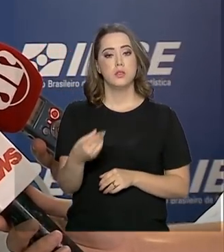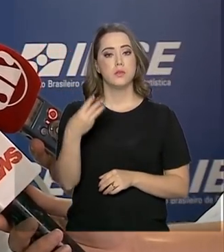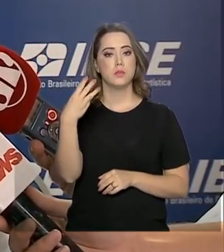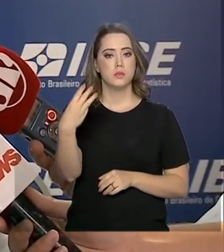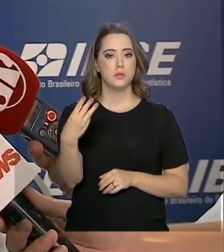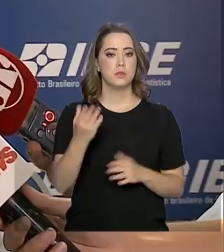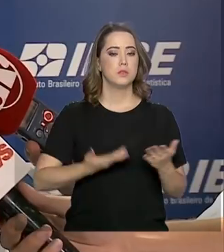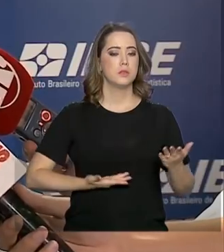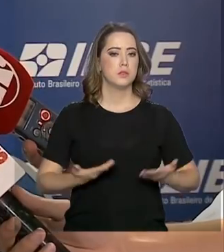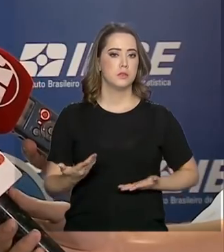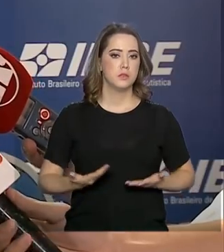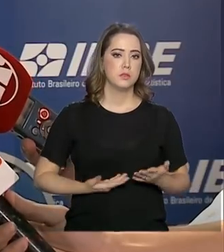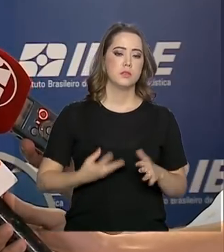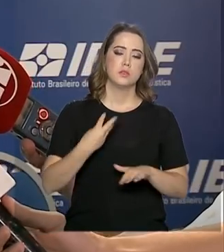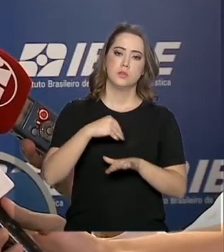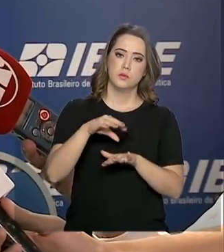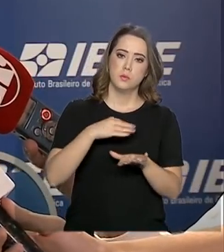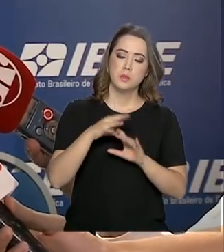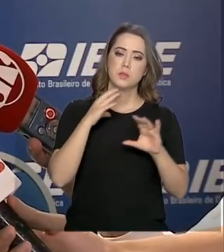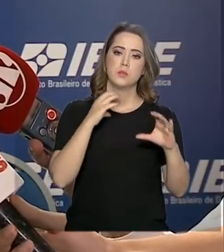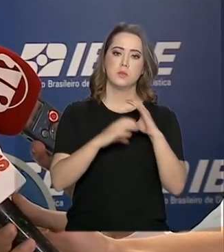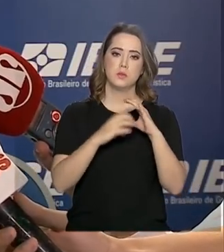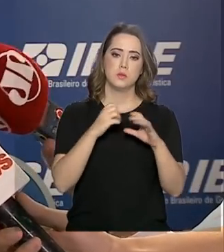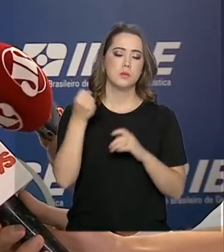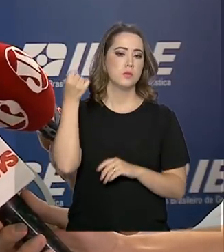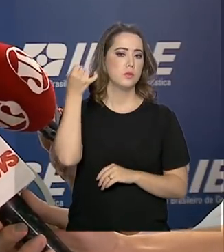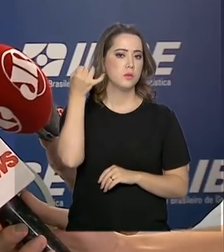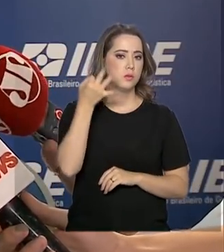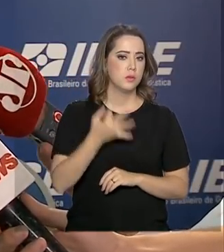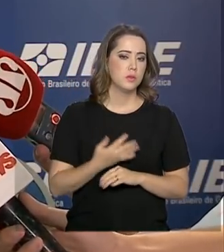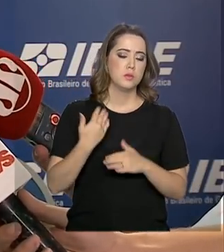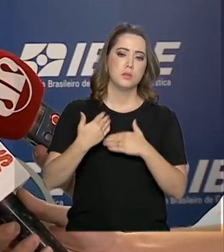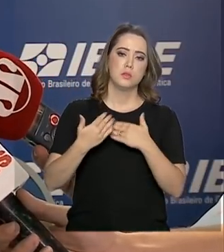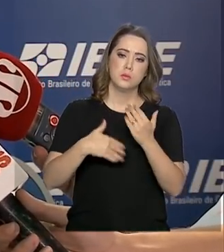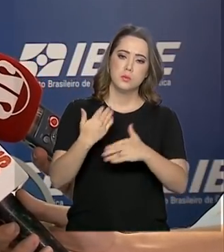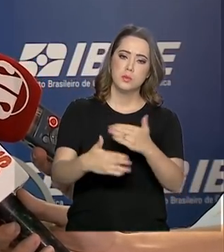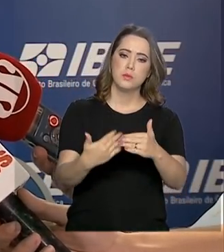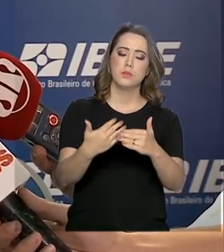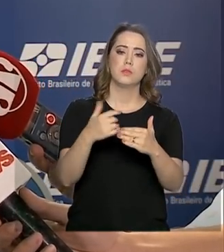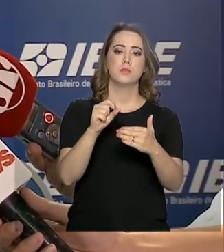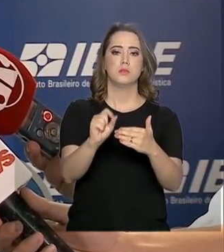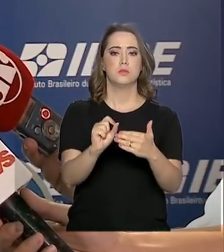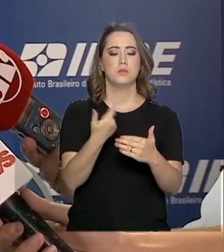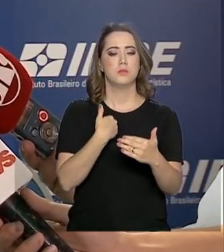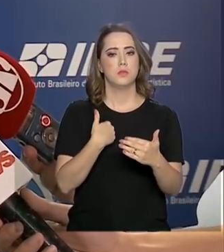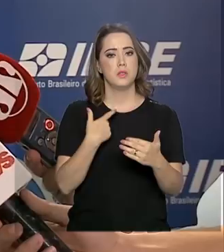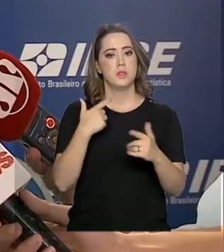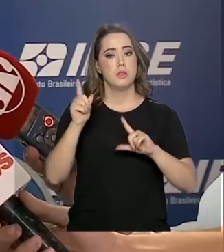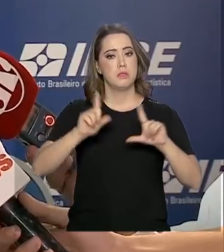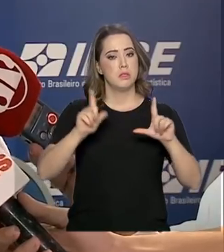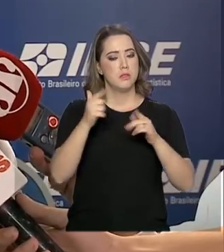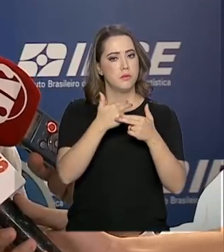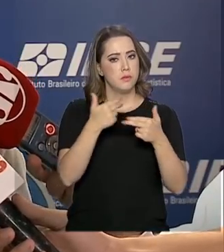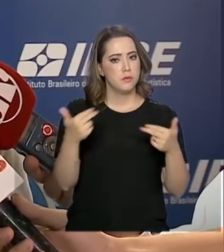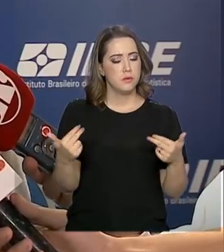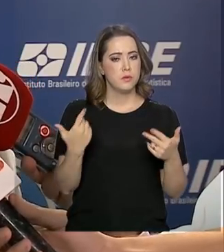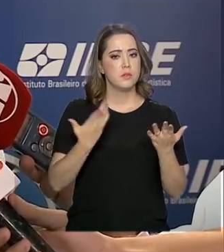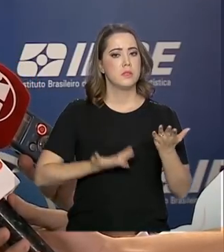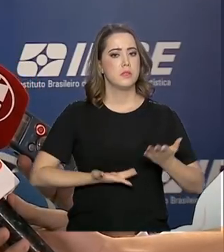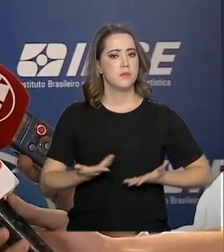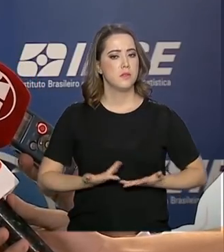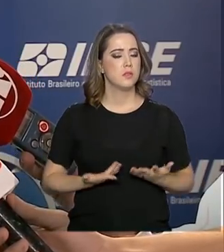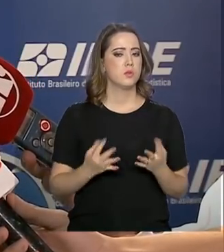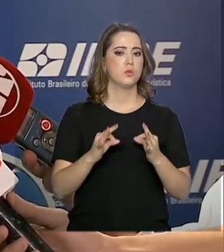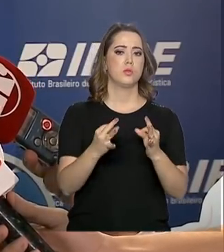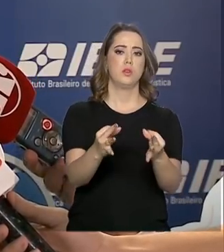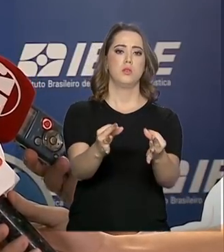destaque para os serviços de informação e comunicação, explicados ali por algum tipo de avanço da receita de TV aberta e de serviços de tecnologia